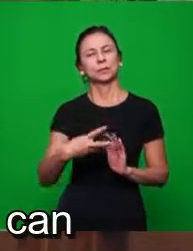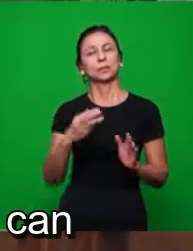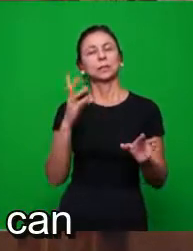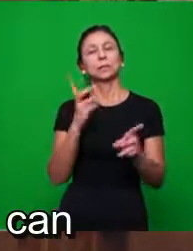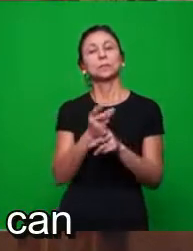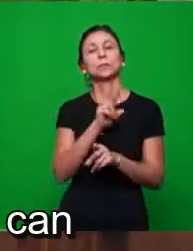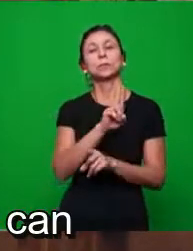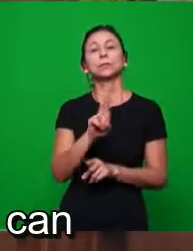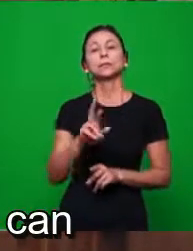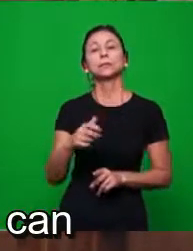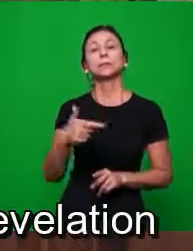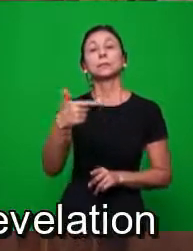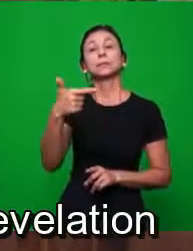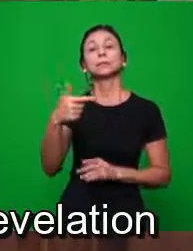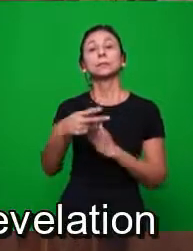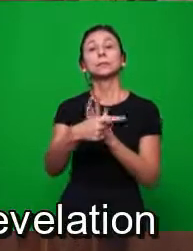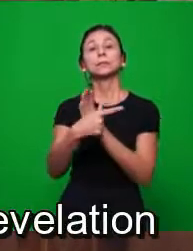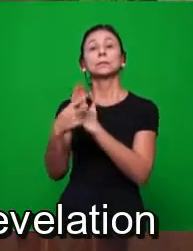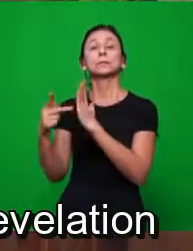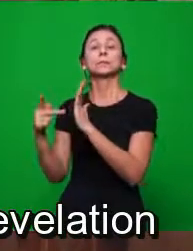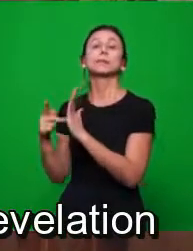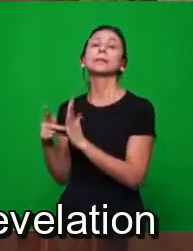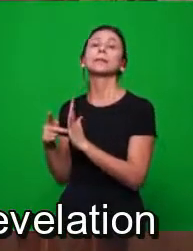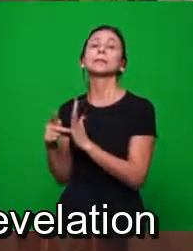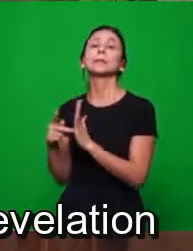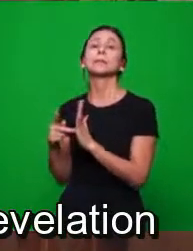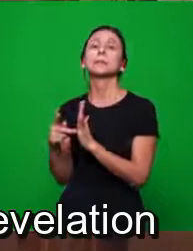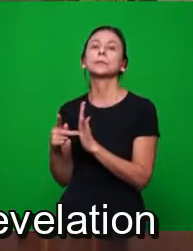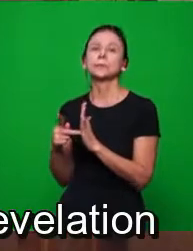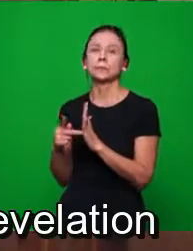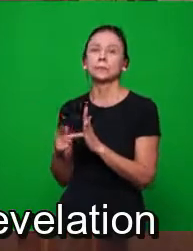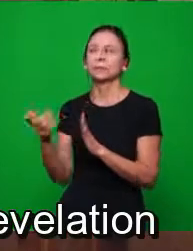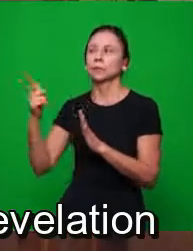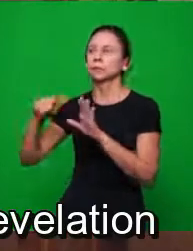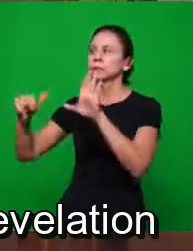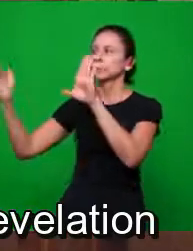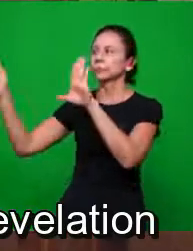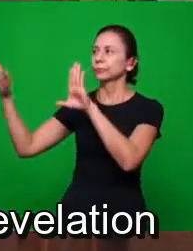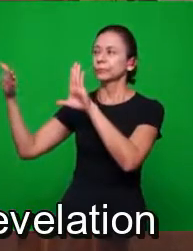segunda parábola. Pode voltar aqui o quadro